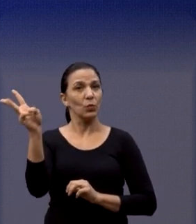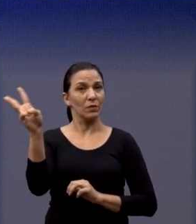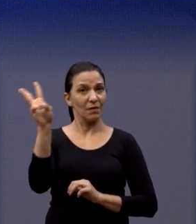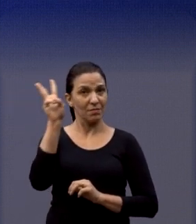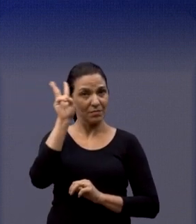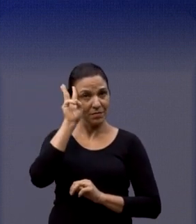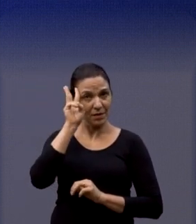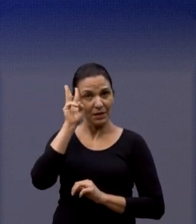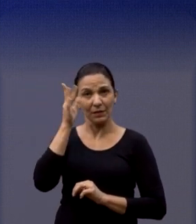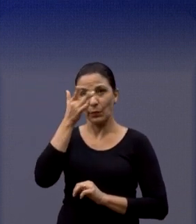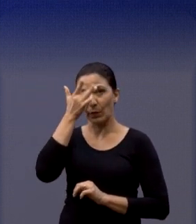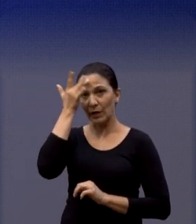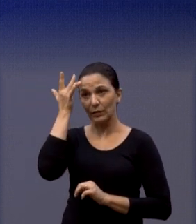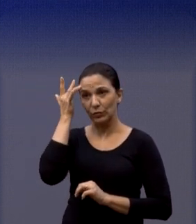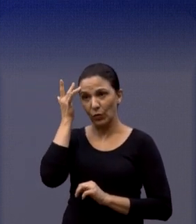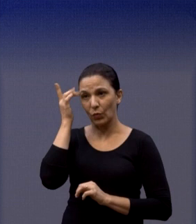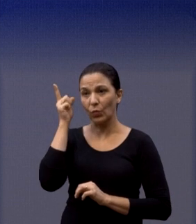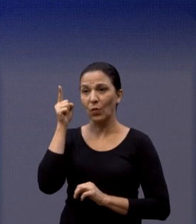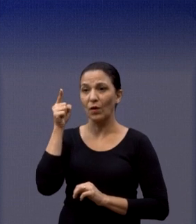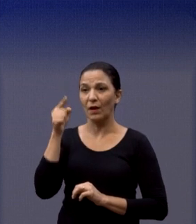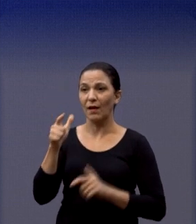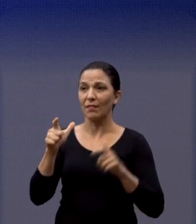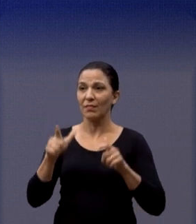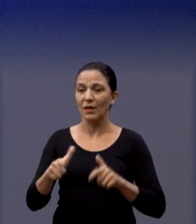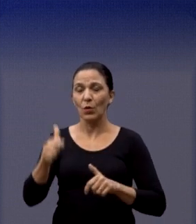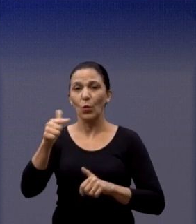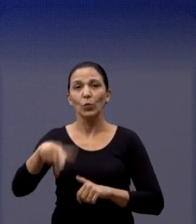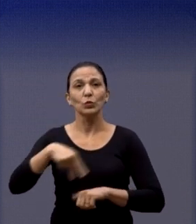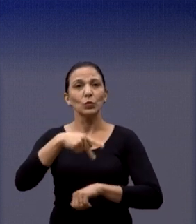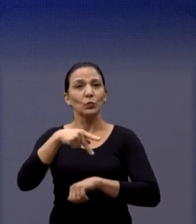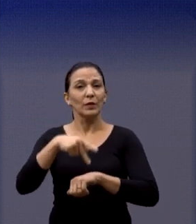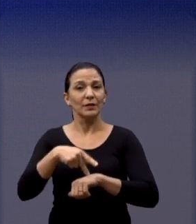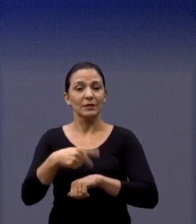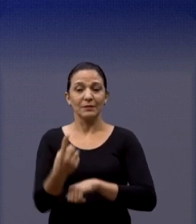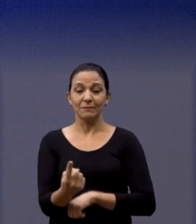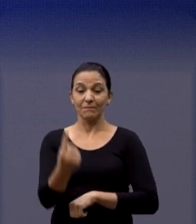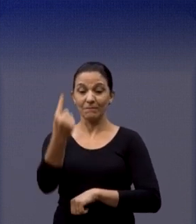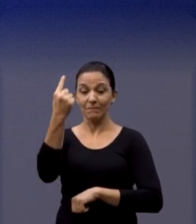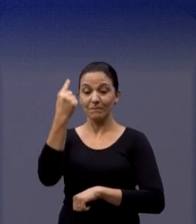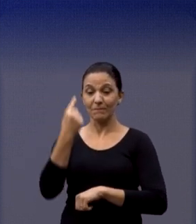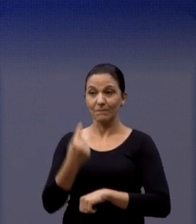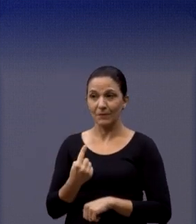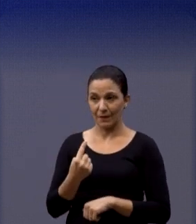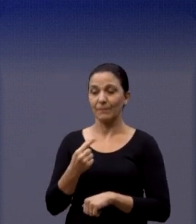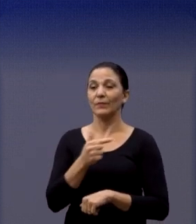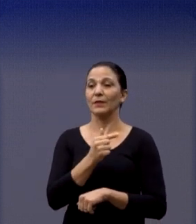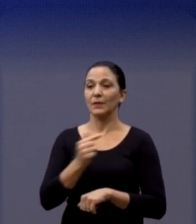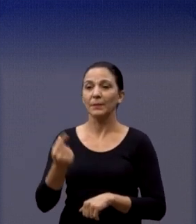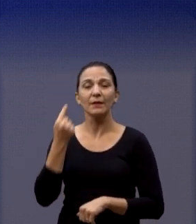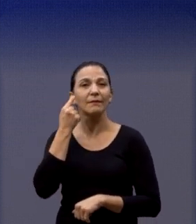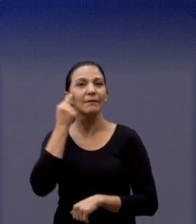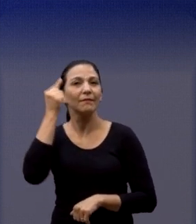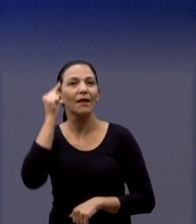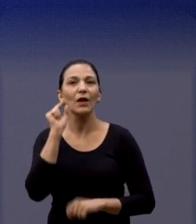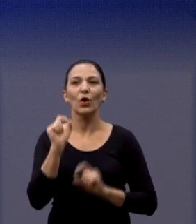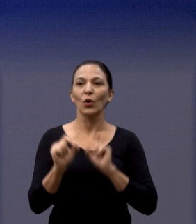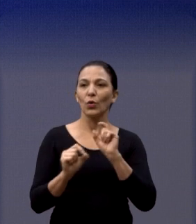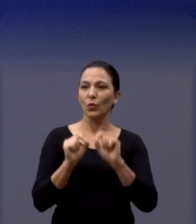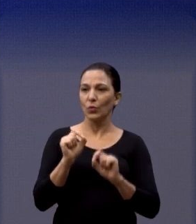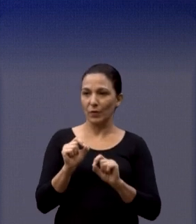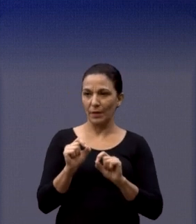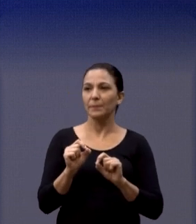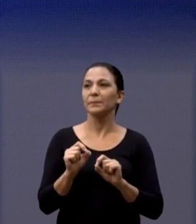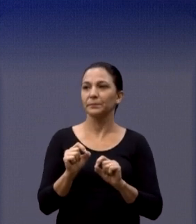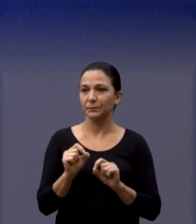Vão ter mestres internacionais que virão para cá. Então, a ideia desta semana, depois a gente finaliza lá no